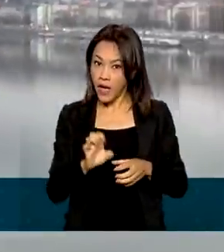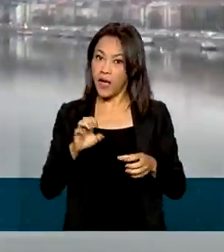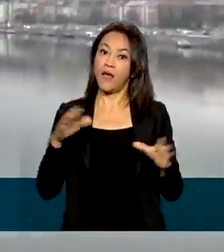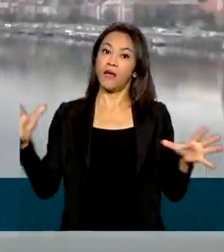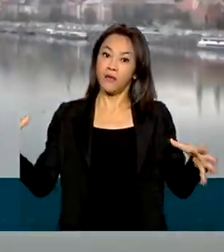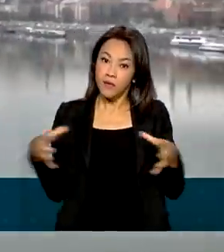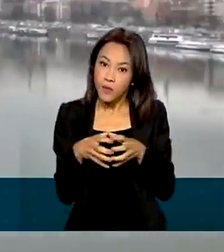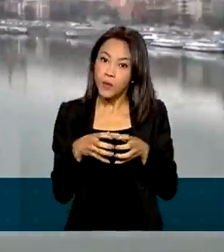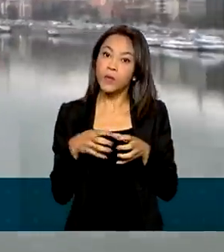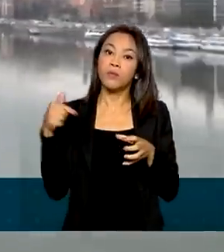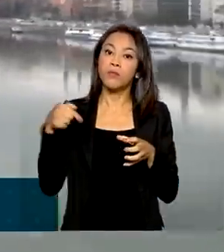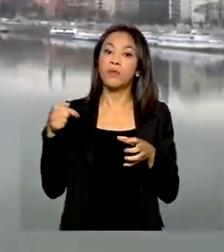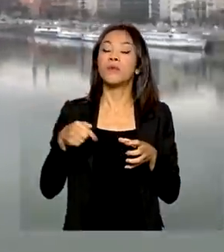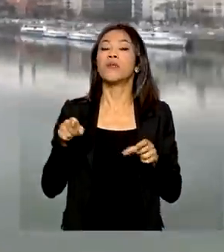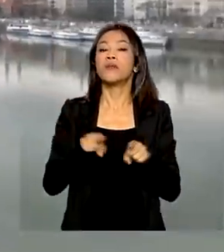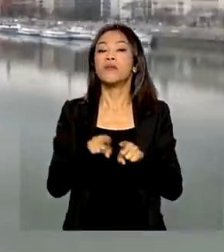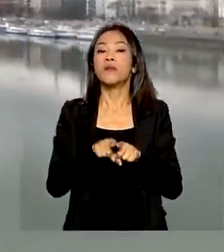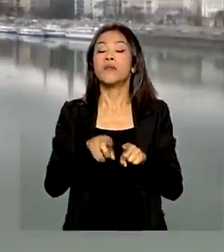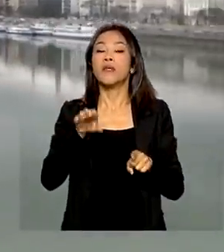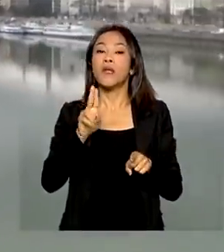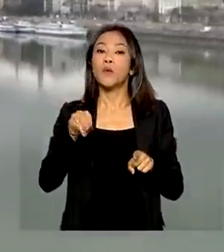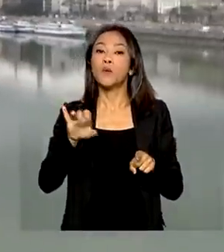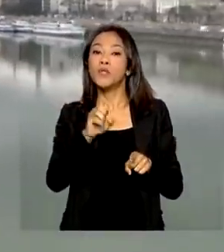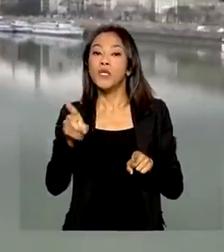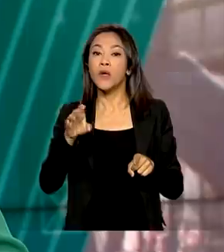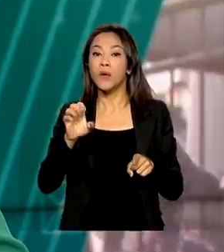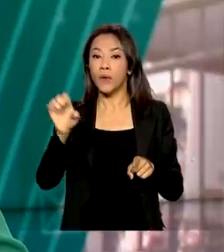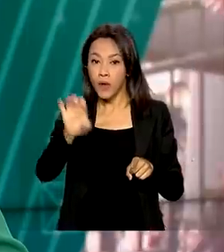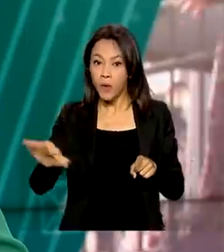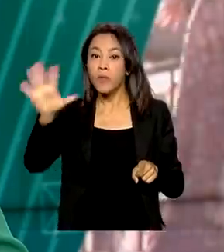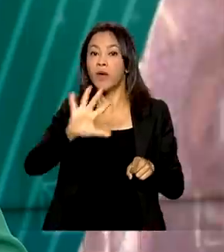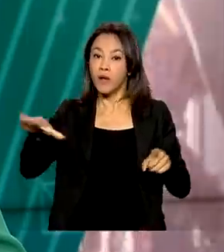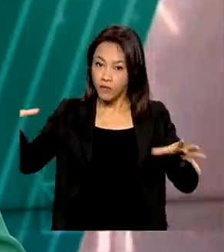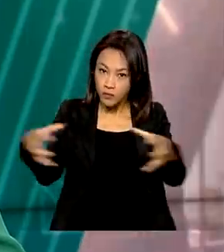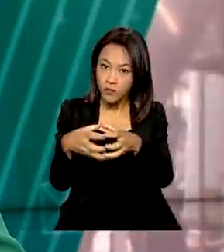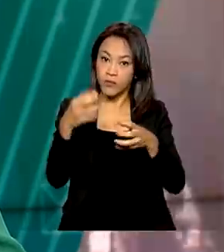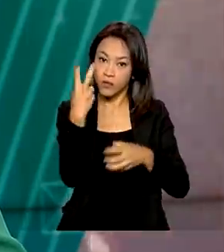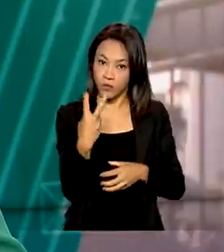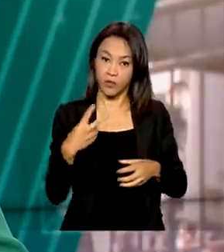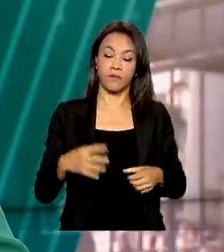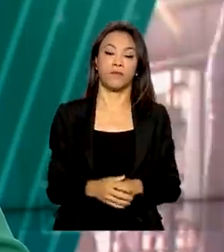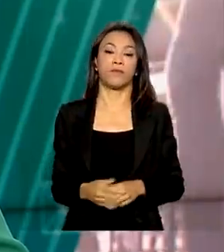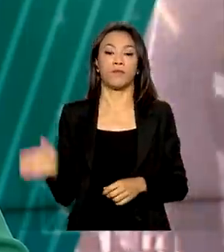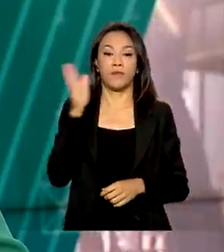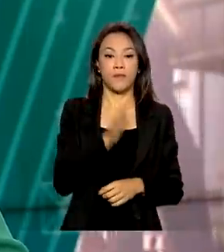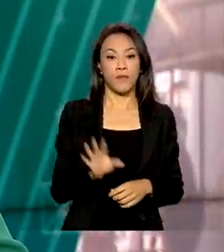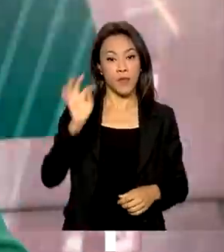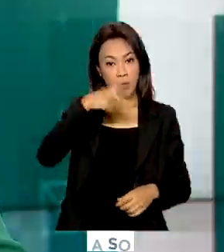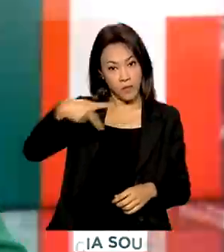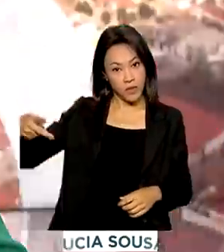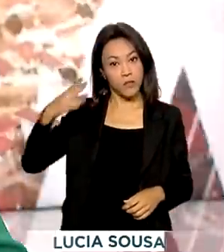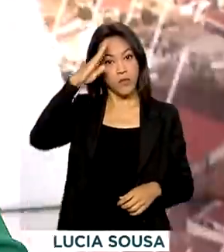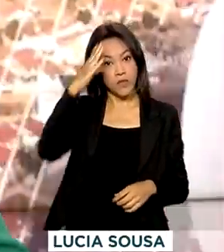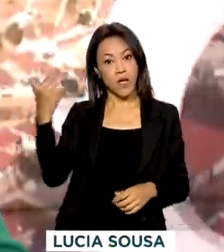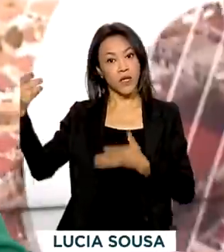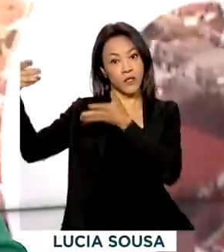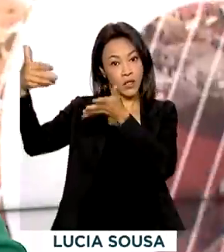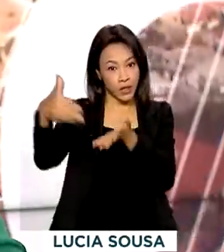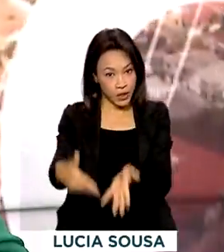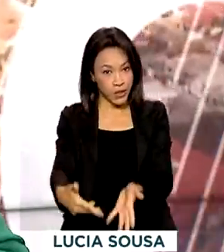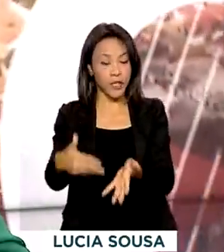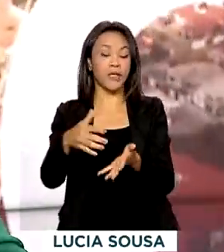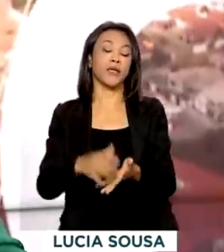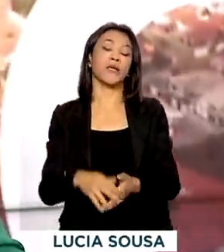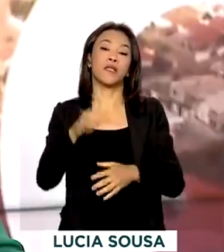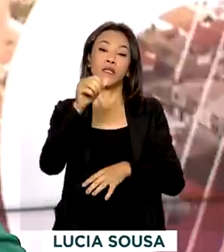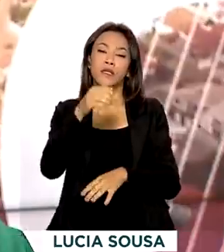para a Cooperação e Desenvolvimento Econômico. E o presidente Jair Bolsonaro chega a Petrópolis, no Rio